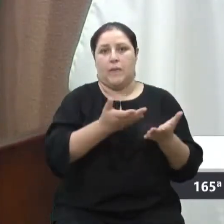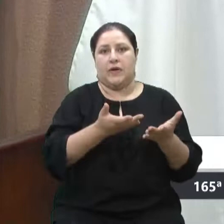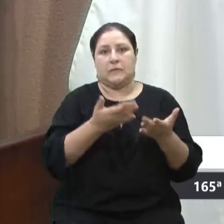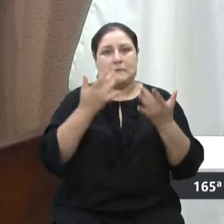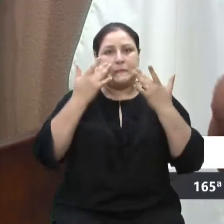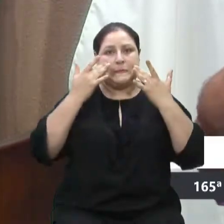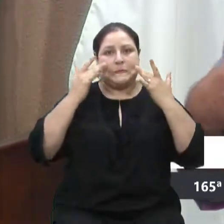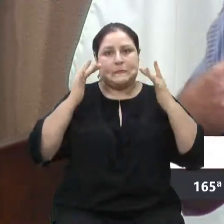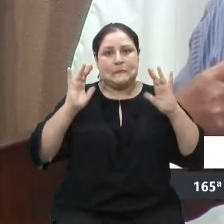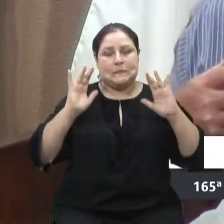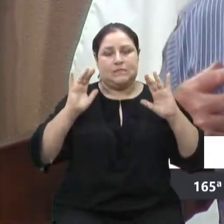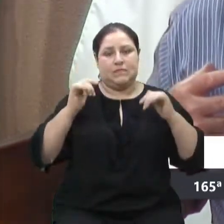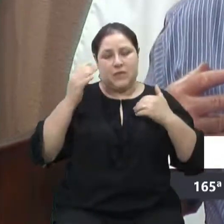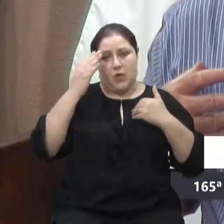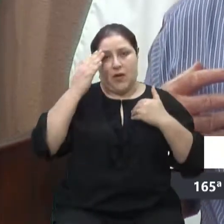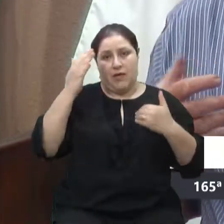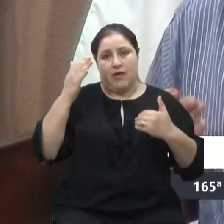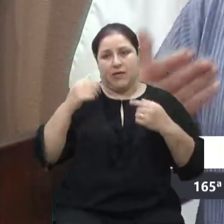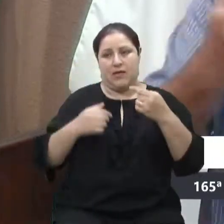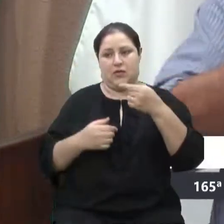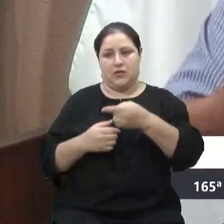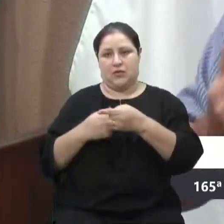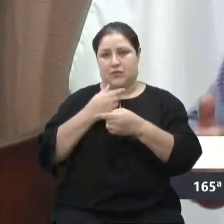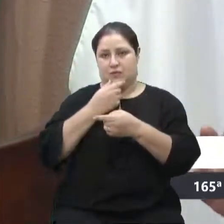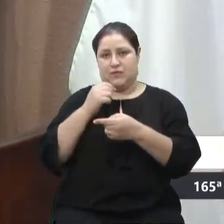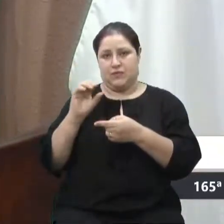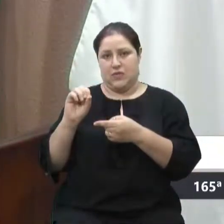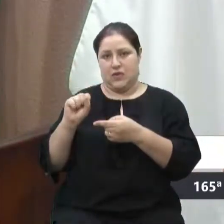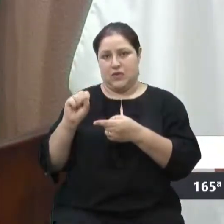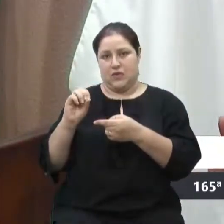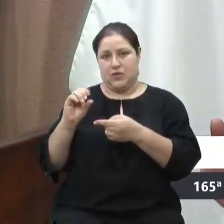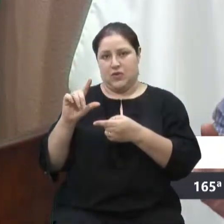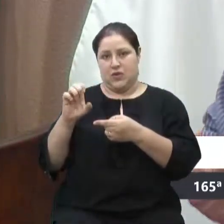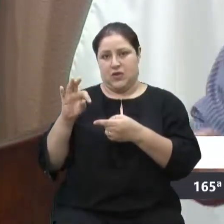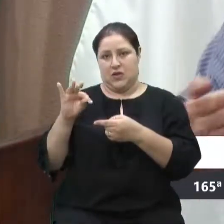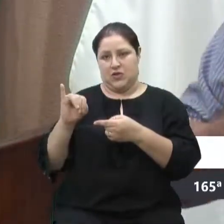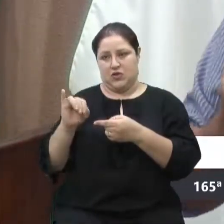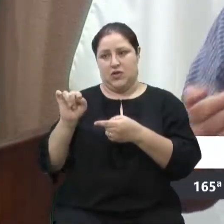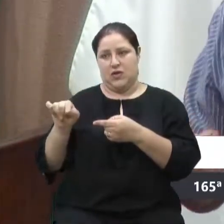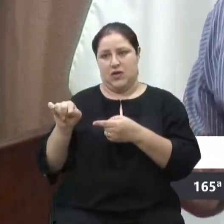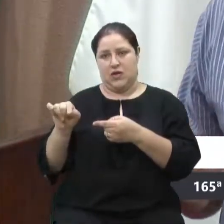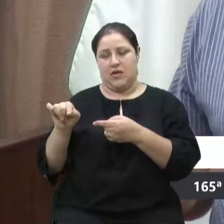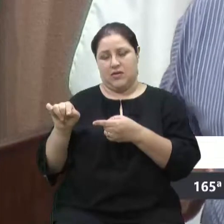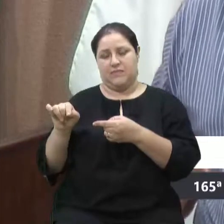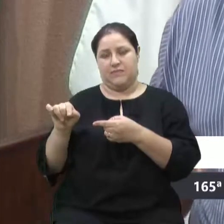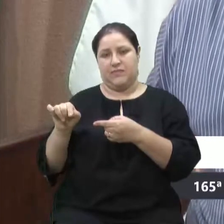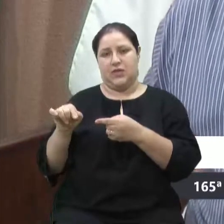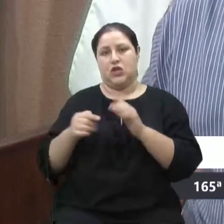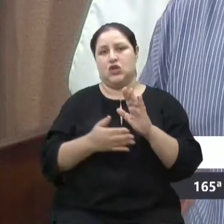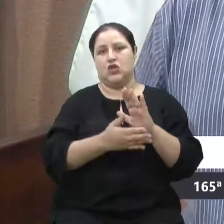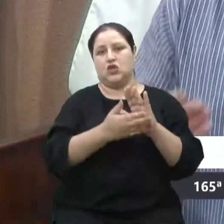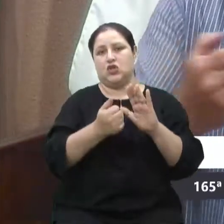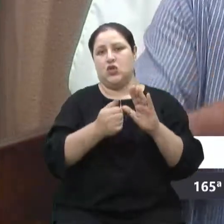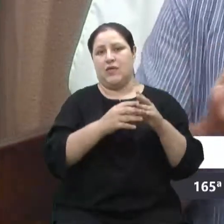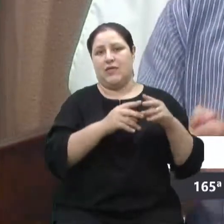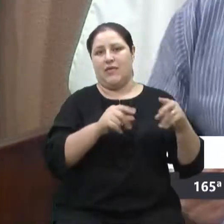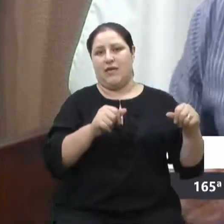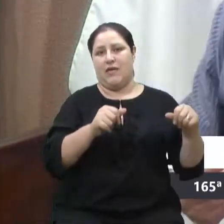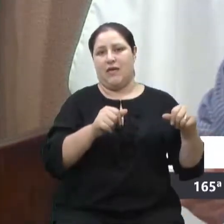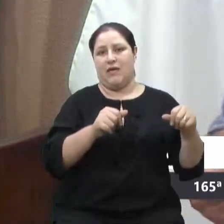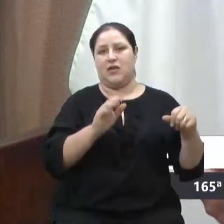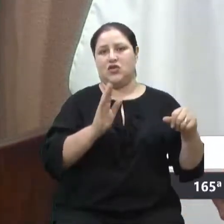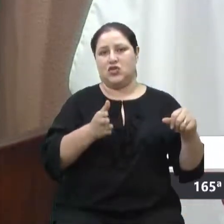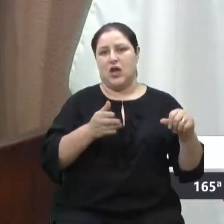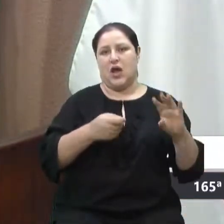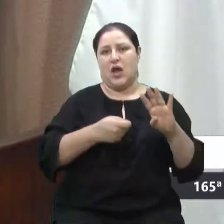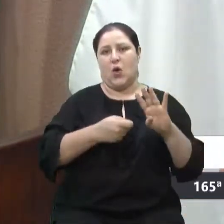Eu tenho que agradecer ao Solete, que estão lá retirando uma terra, que há quatro meses nós estamos solicitando, mas que hoje estão